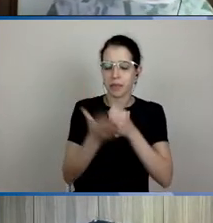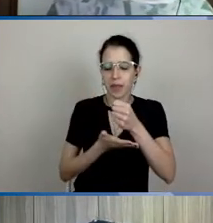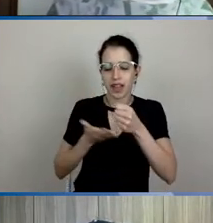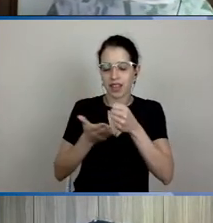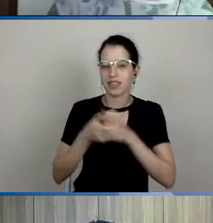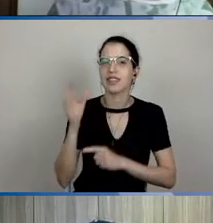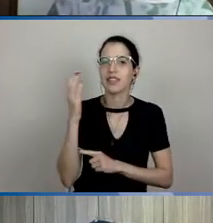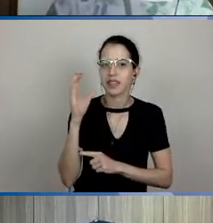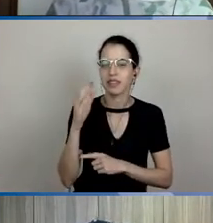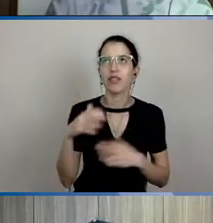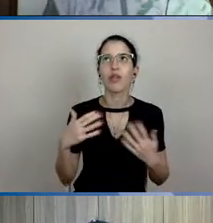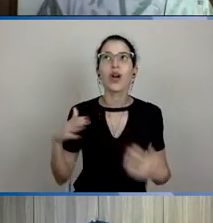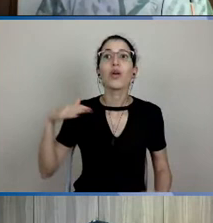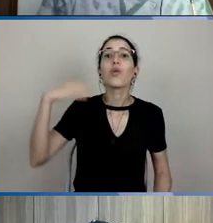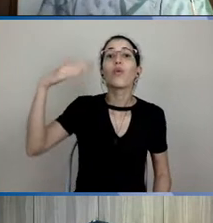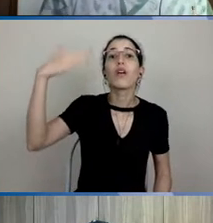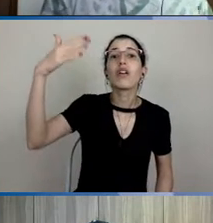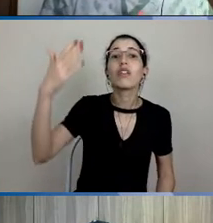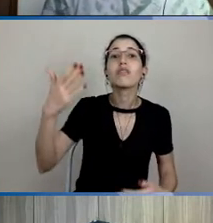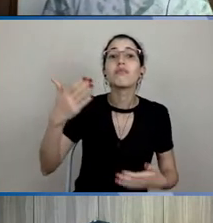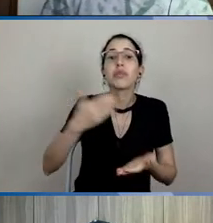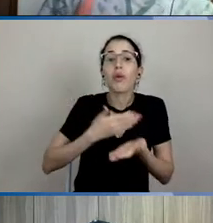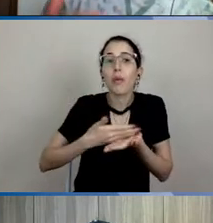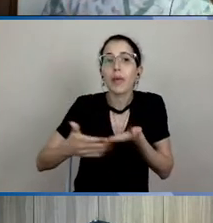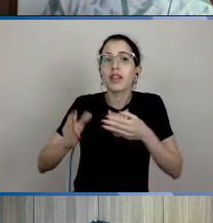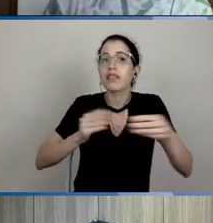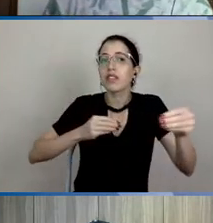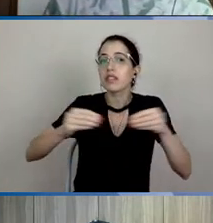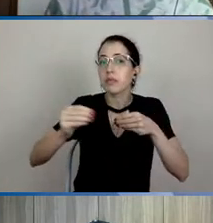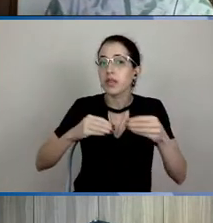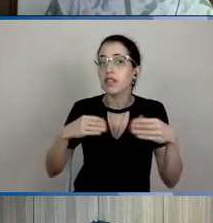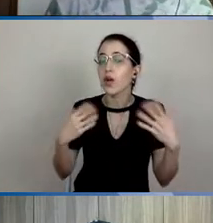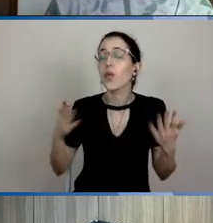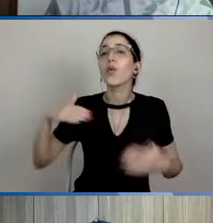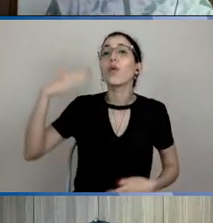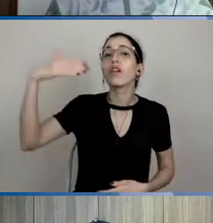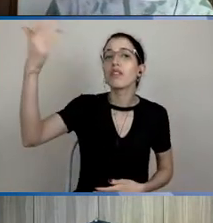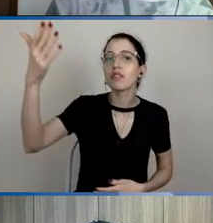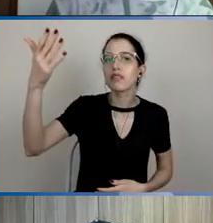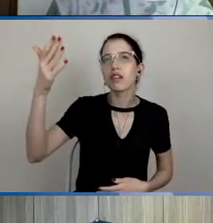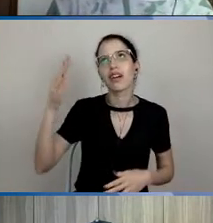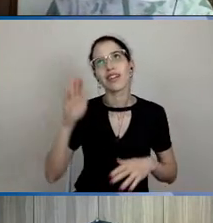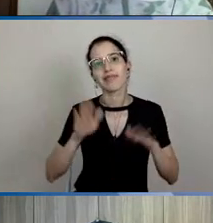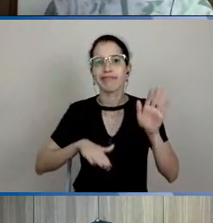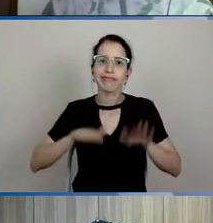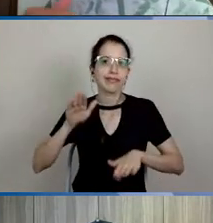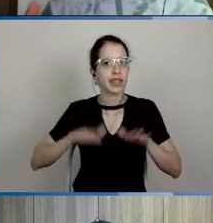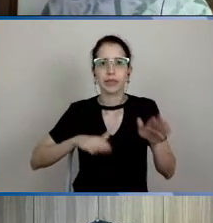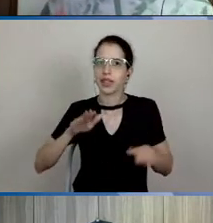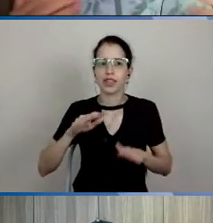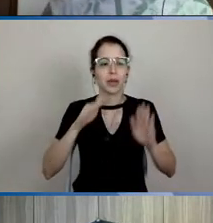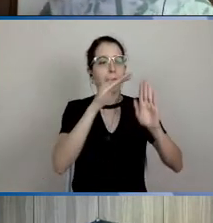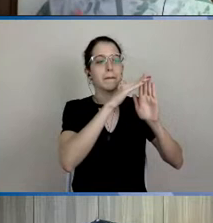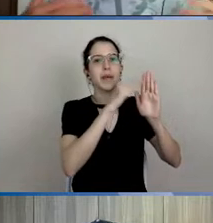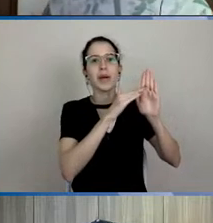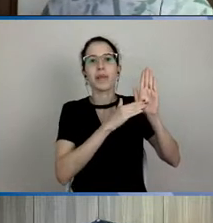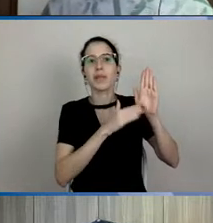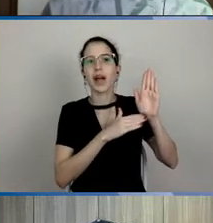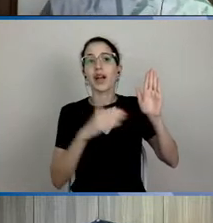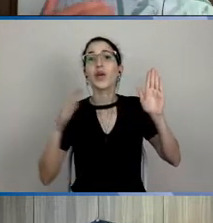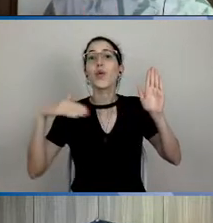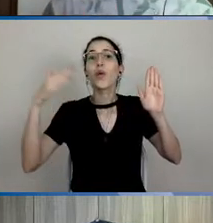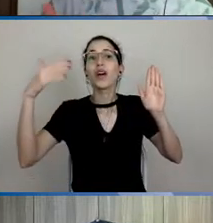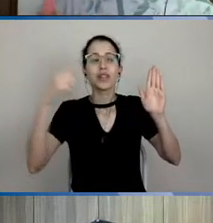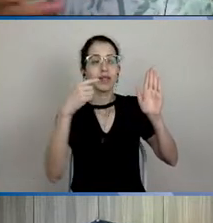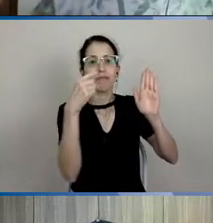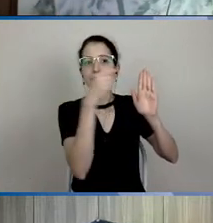começar a flexibilizar? Não tem previsão ainda, porque vai depender de como essas coisas vão acontecer e nós estamos tentando fazer com que isso aconteça